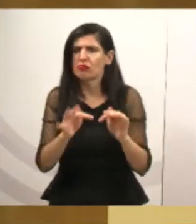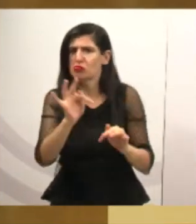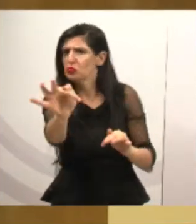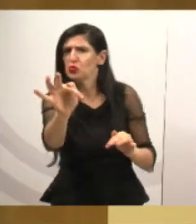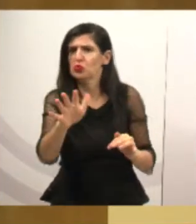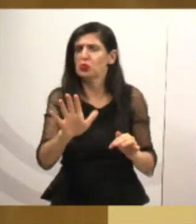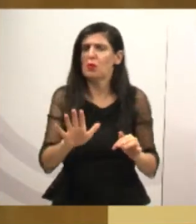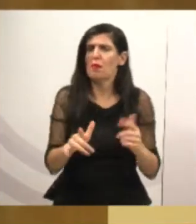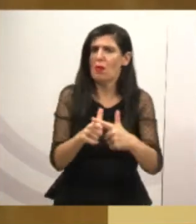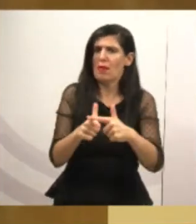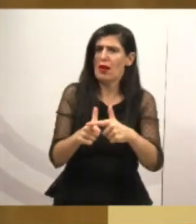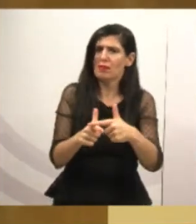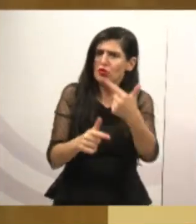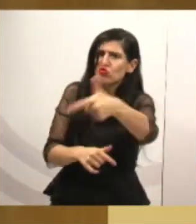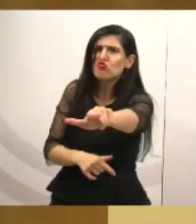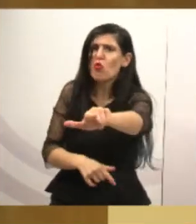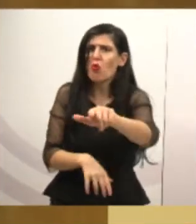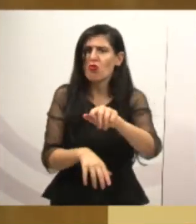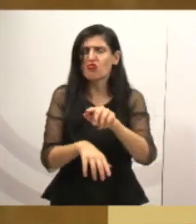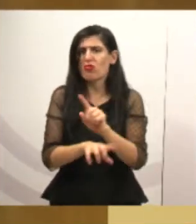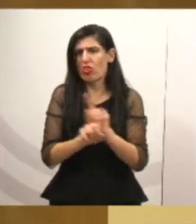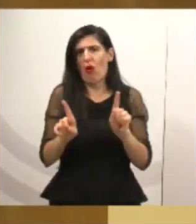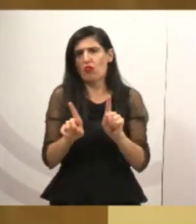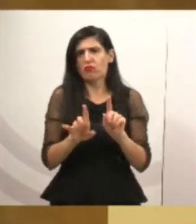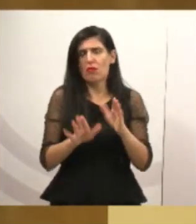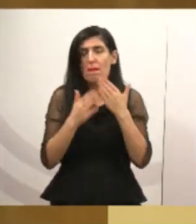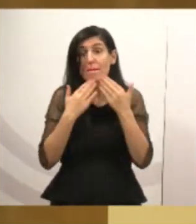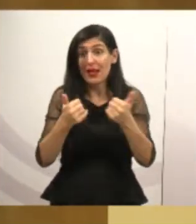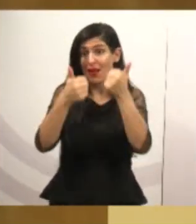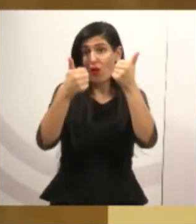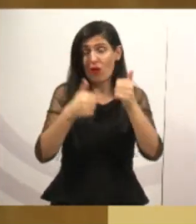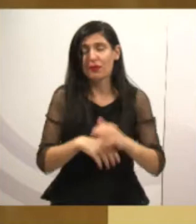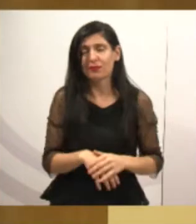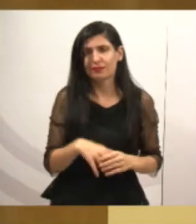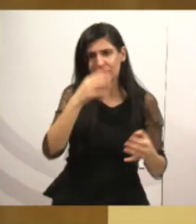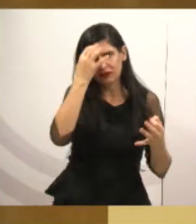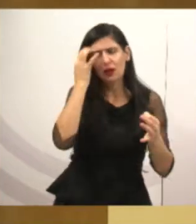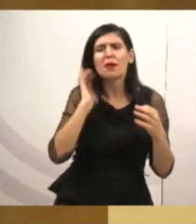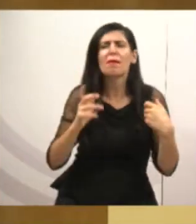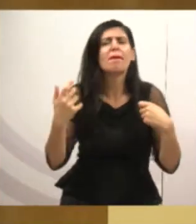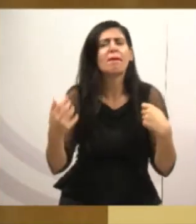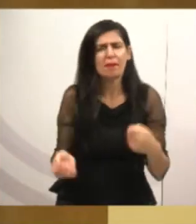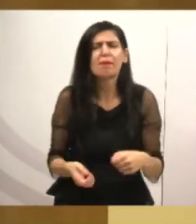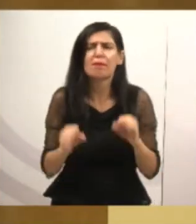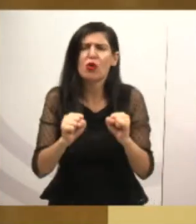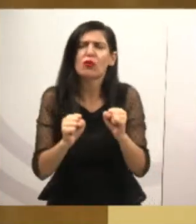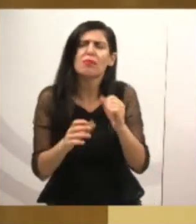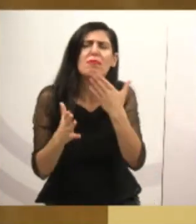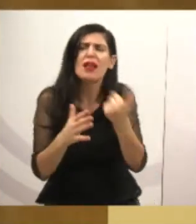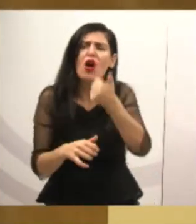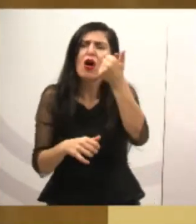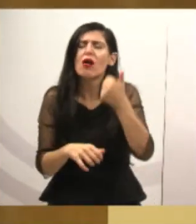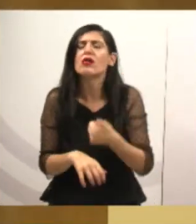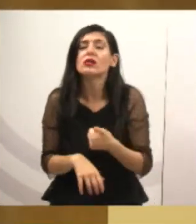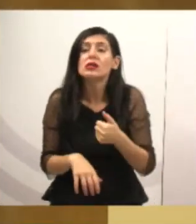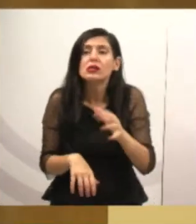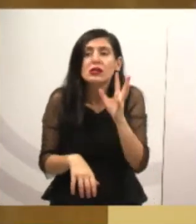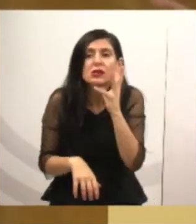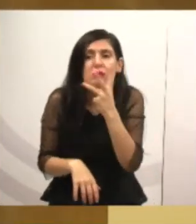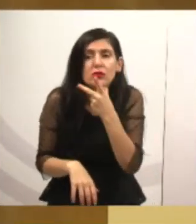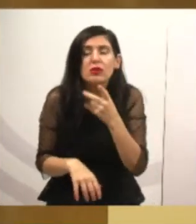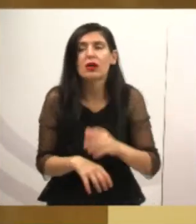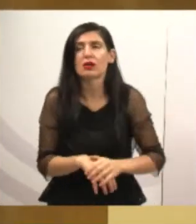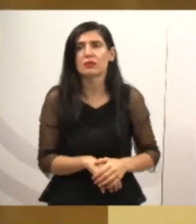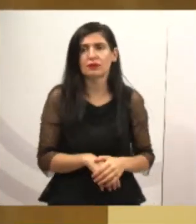não é asfaltado, eu acho que tem que caprichar um pouco mais para melhorar, porque, assim, faz hoje, se amanhã chover, já